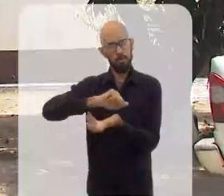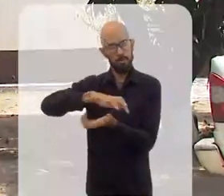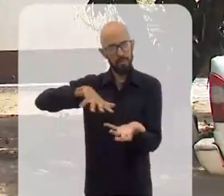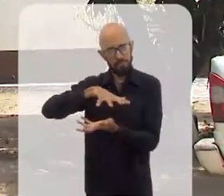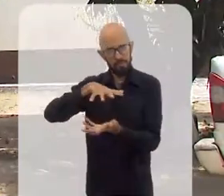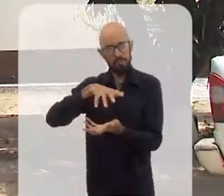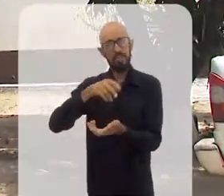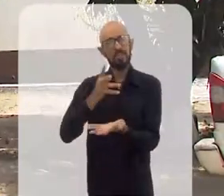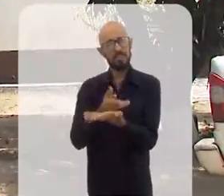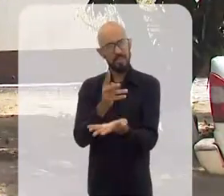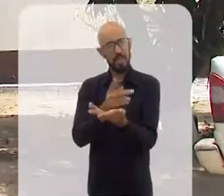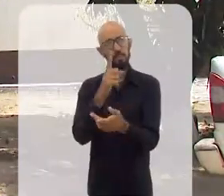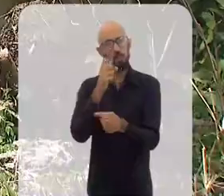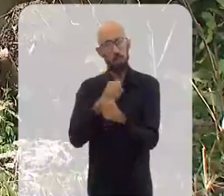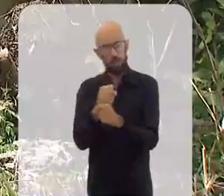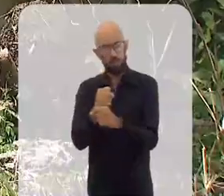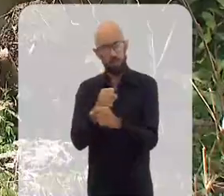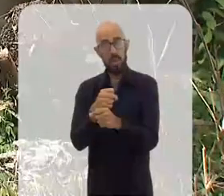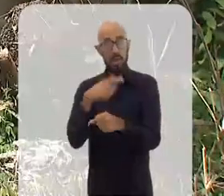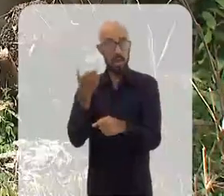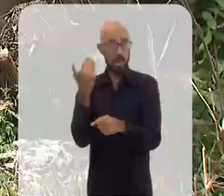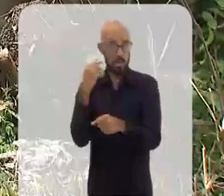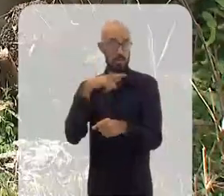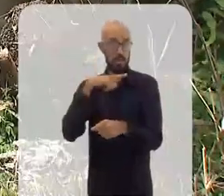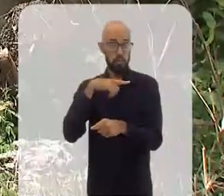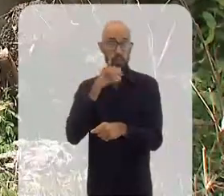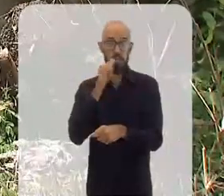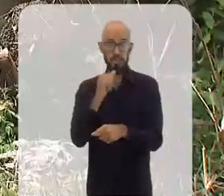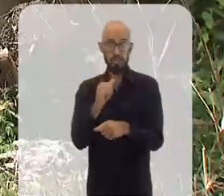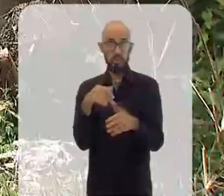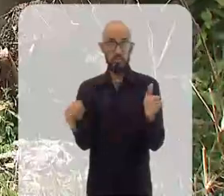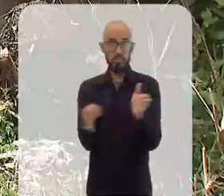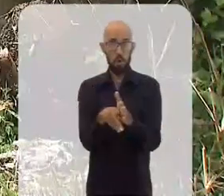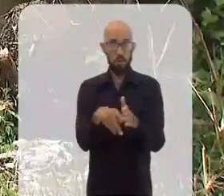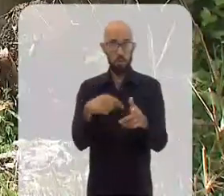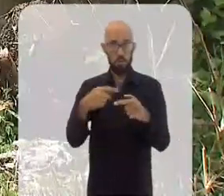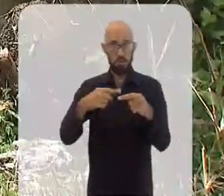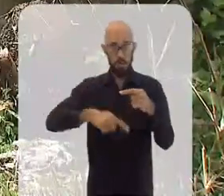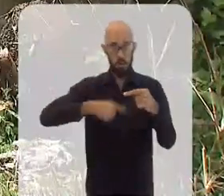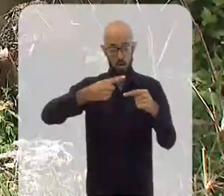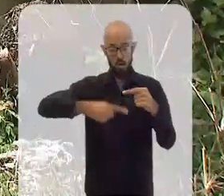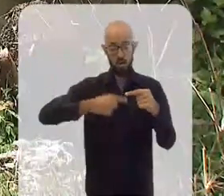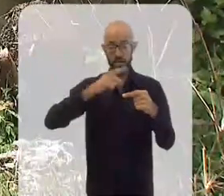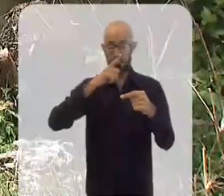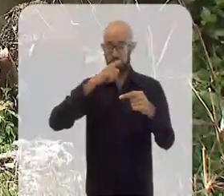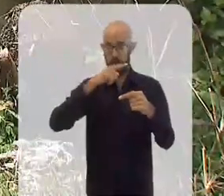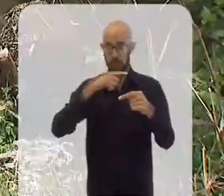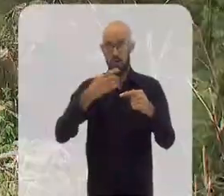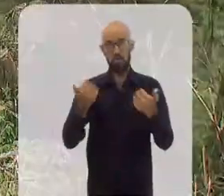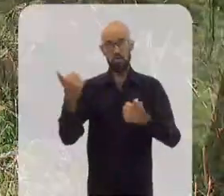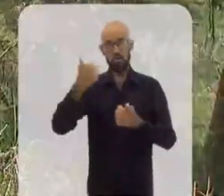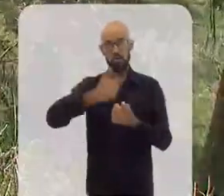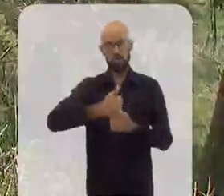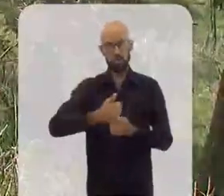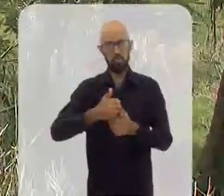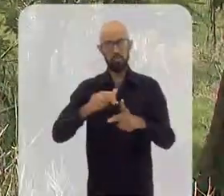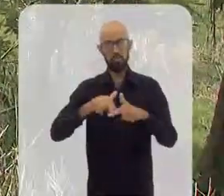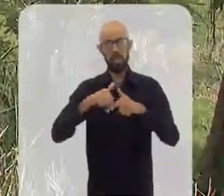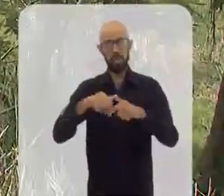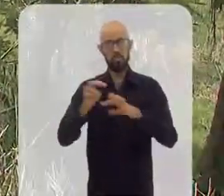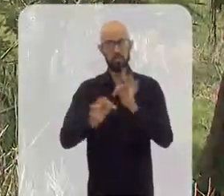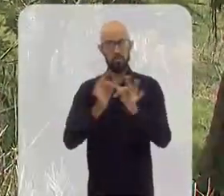colonial é anual. A fazenda possuía geração de energia própria através dessa roda de água, que foi